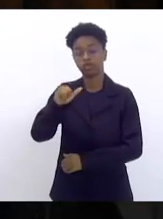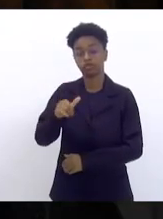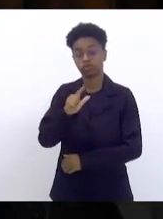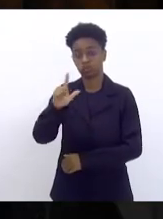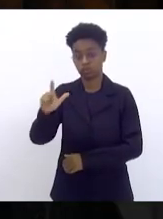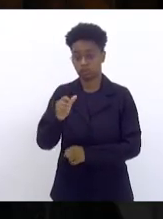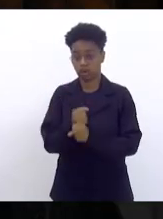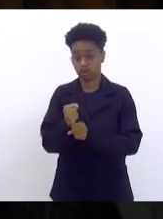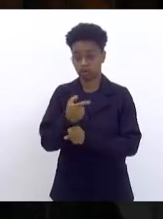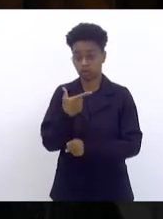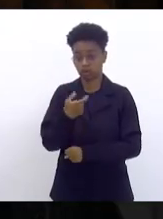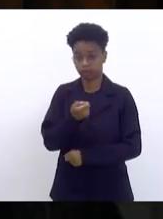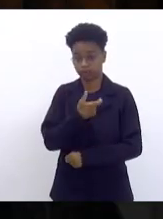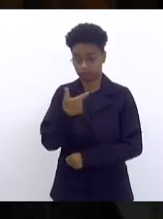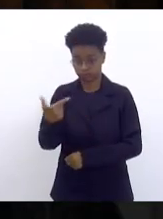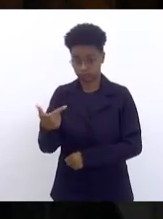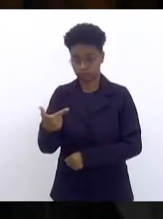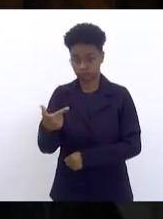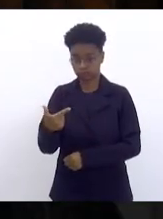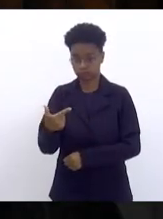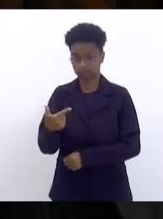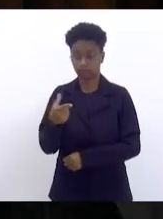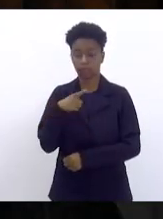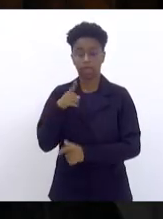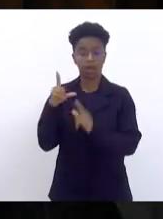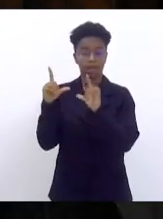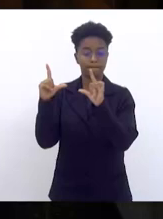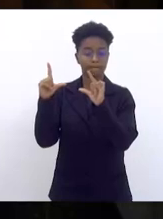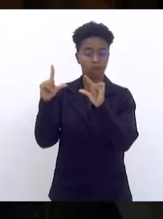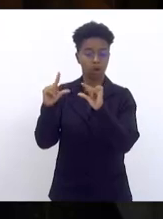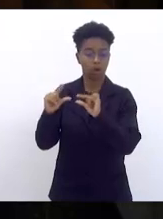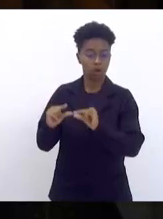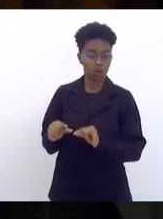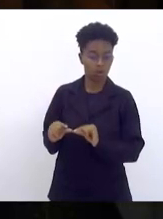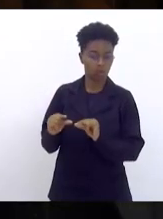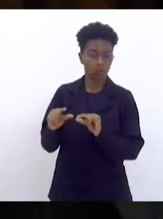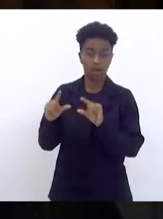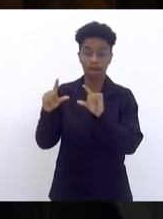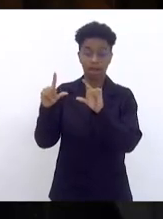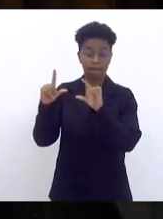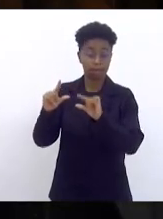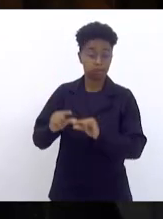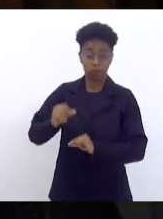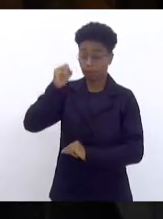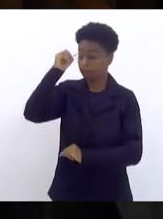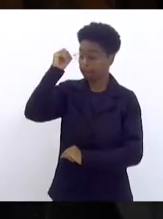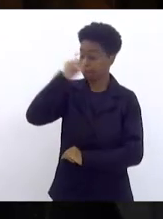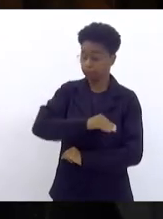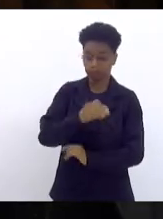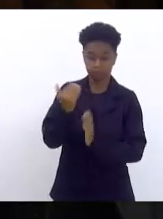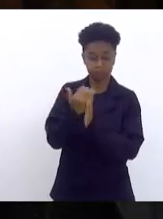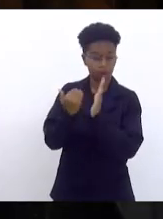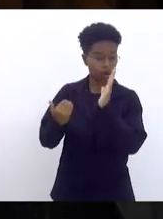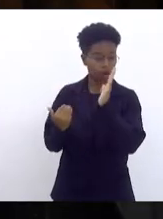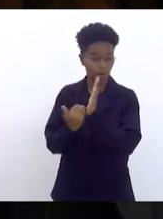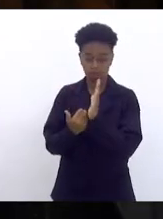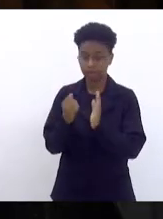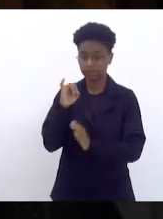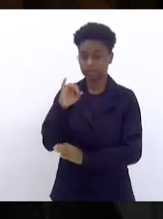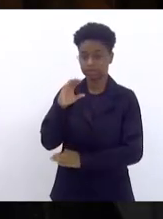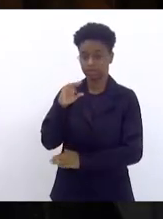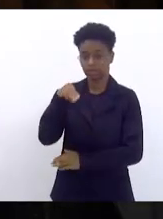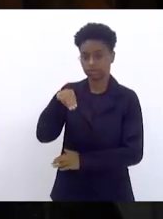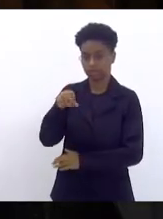2022 uma redução provocou uma redução abrupta de ICMS